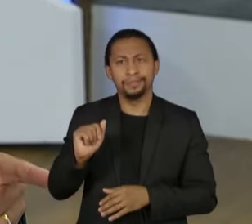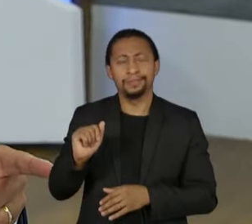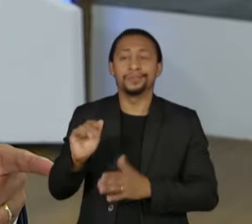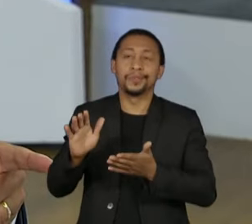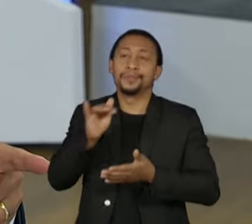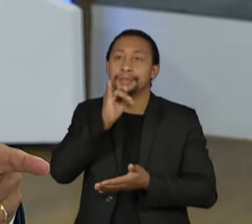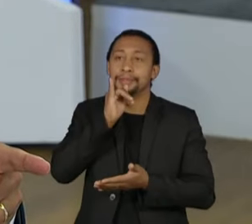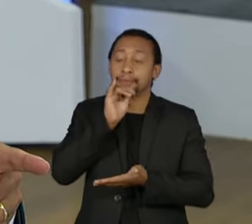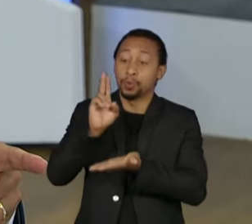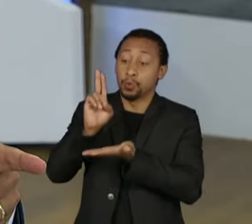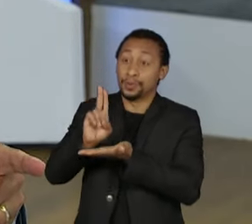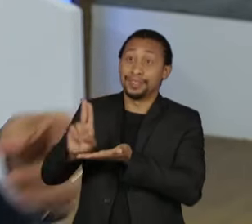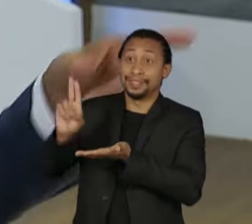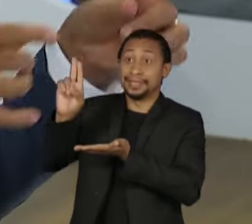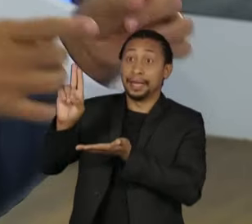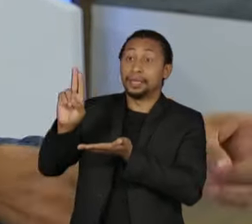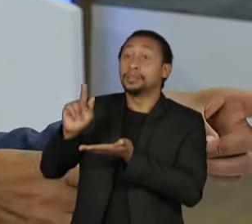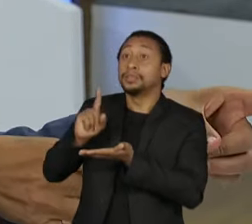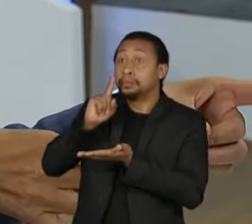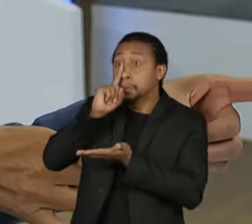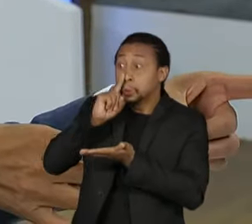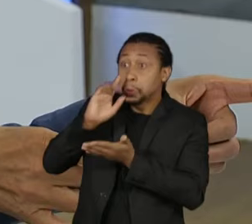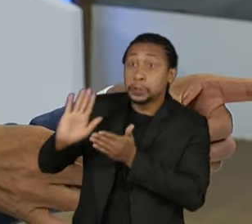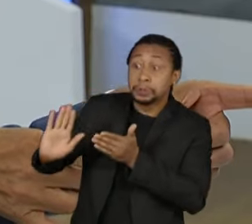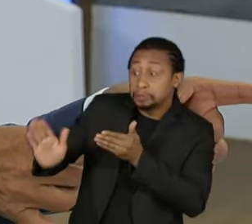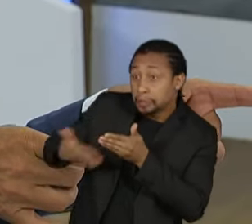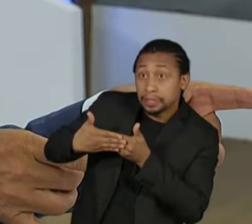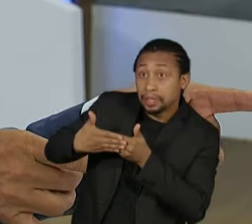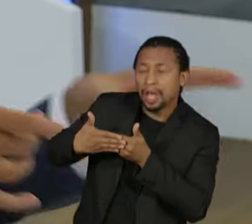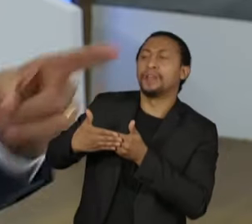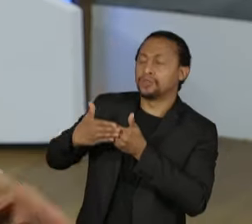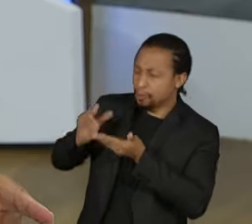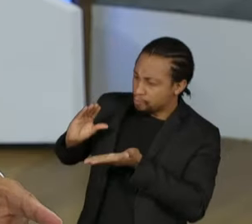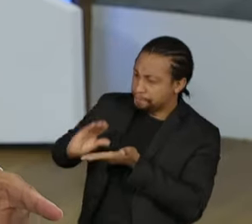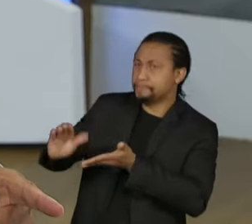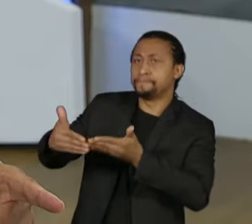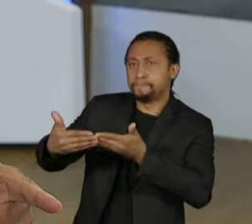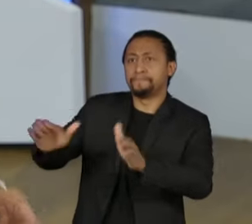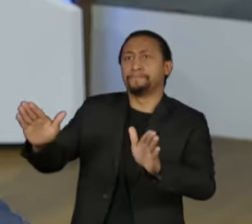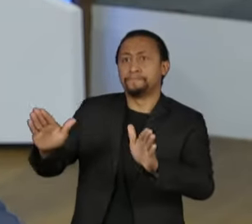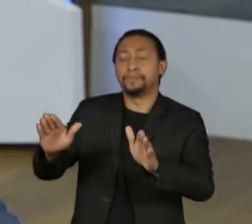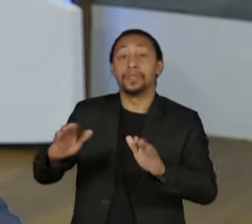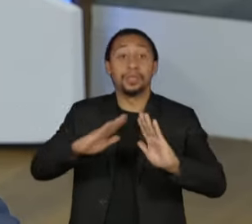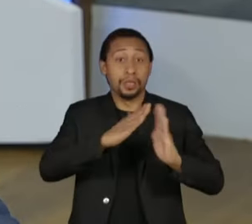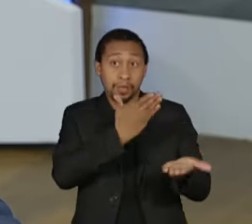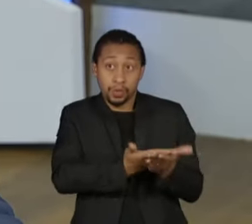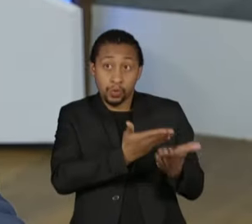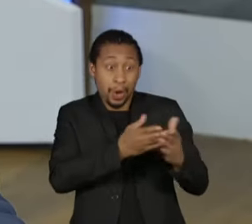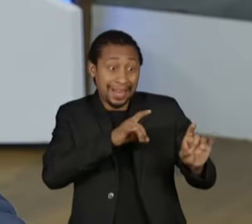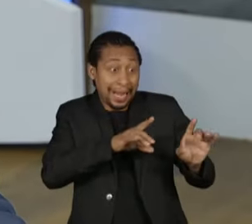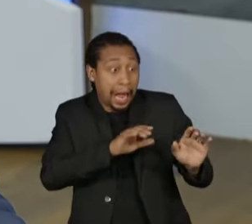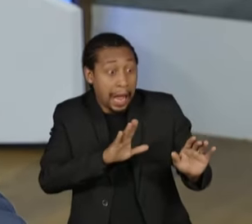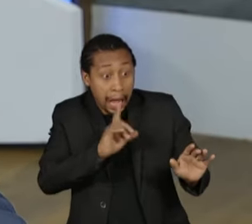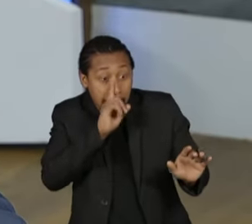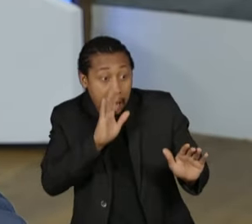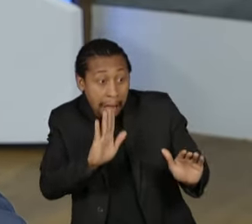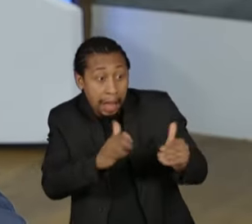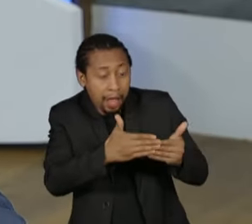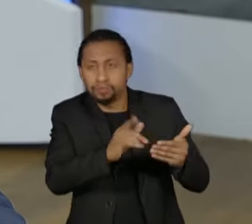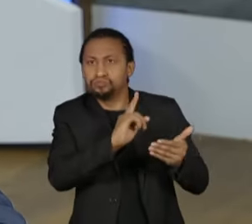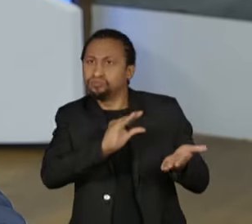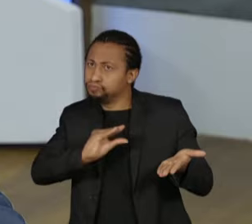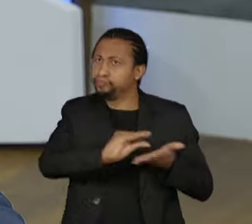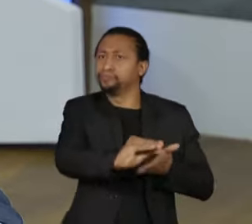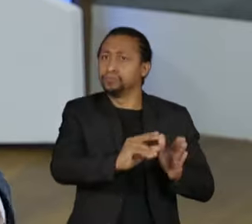universidade que pode fechar, quando você faz funcionar uma escola técnica que pode fechar, quando você coloca dinheiro, paciência e